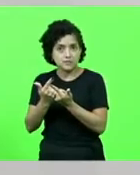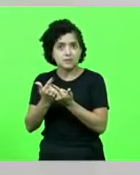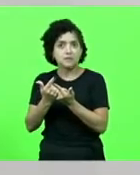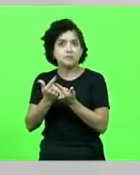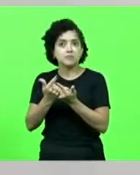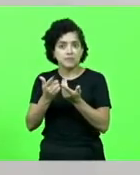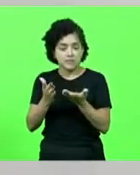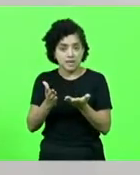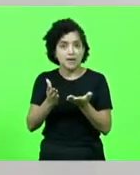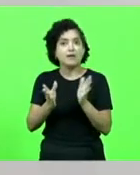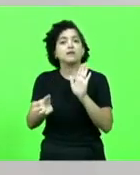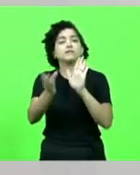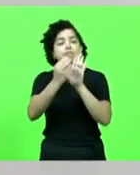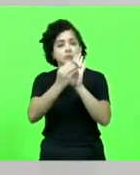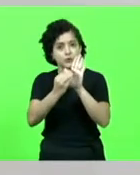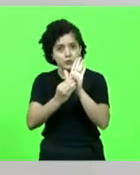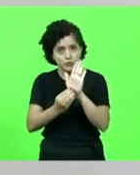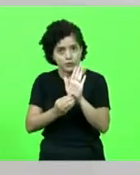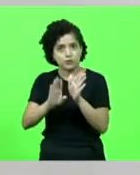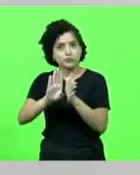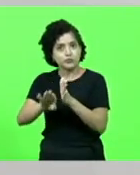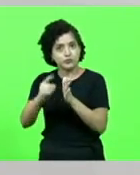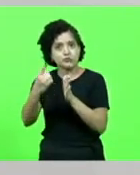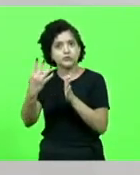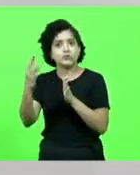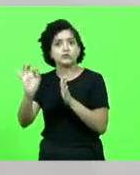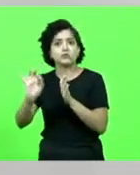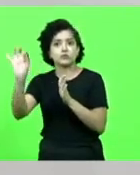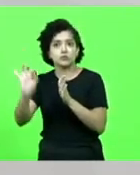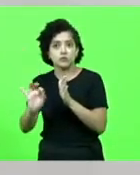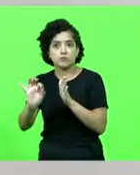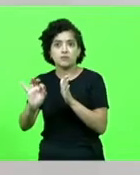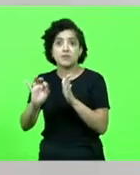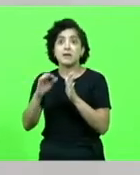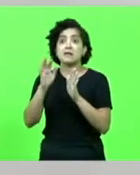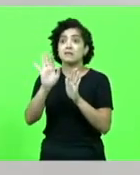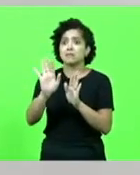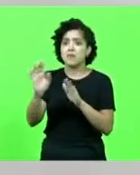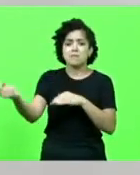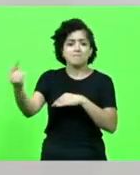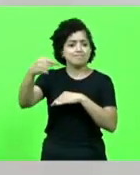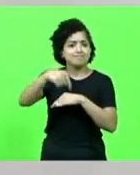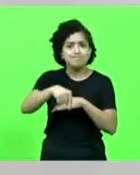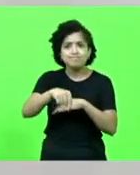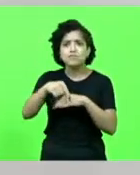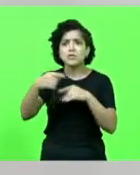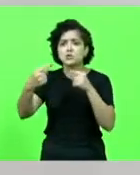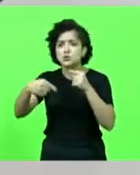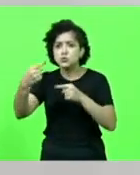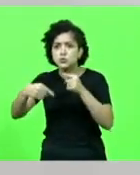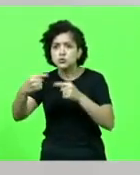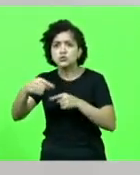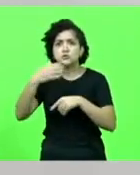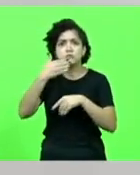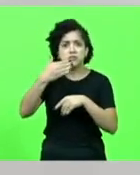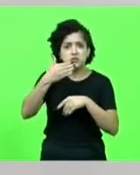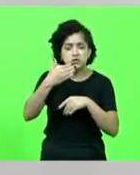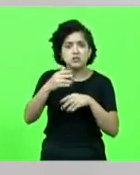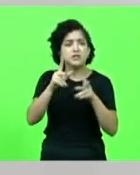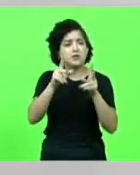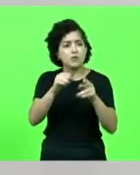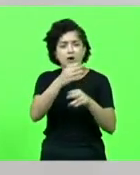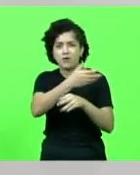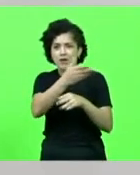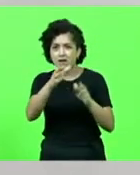os militares no desconto de 14%, sem dar oportunidade para eles virem aqui e reivindicar, como fizeram os professores, como